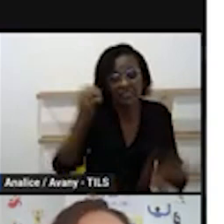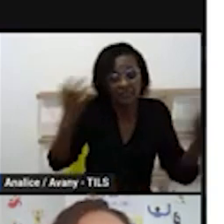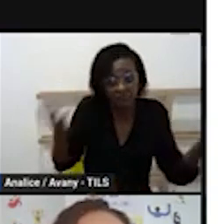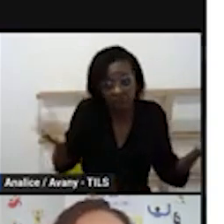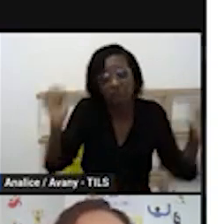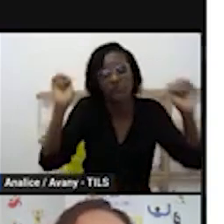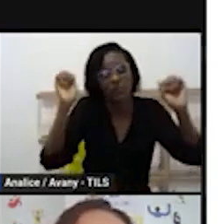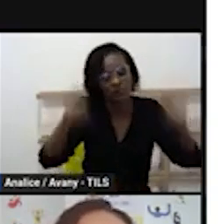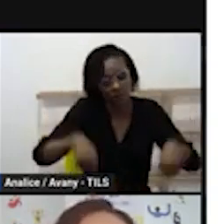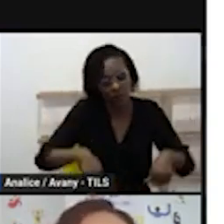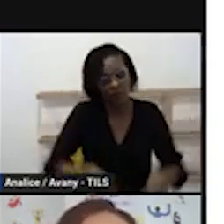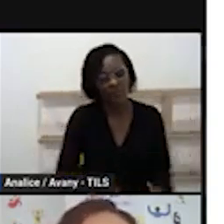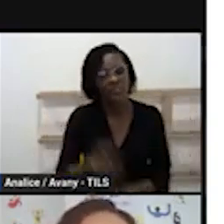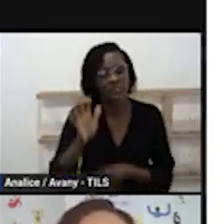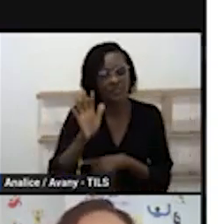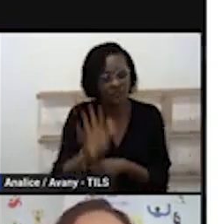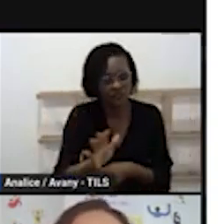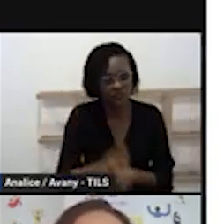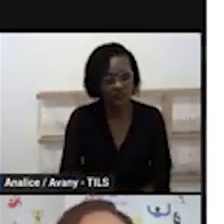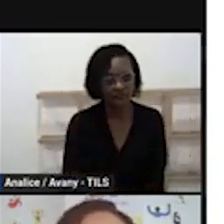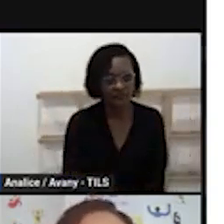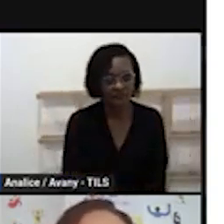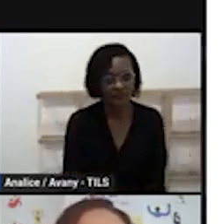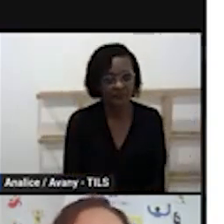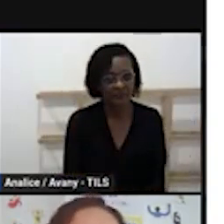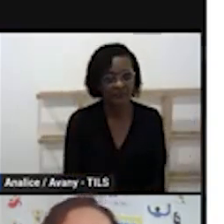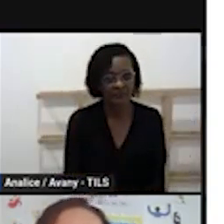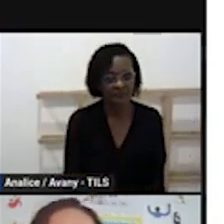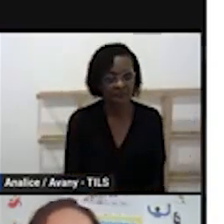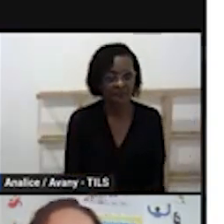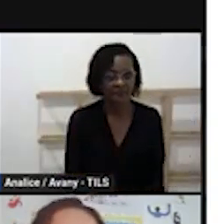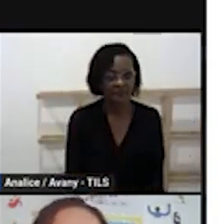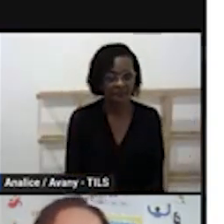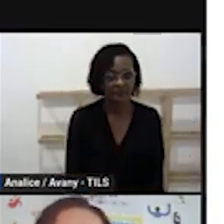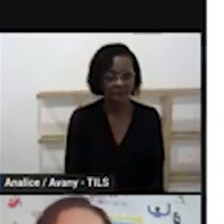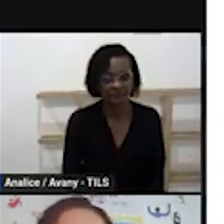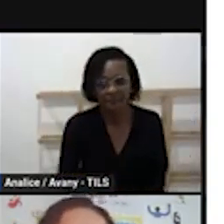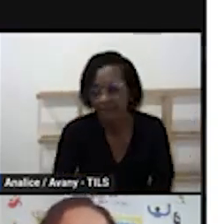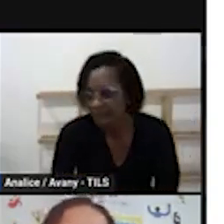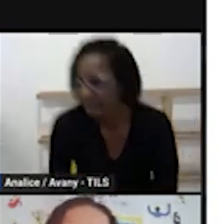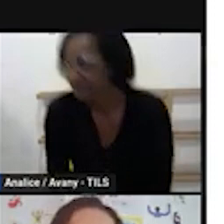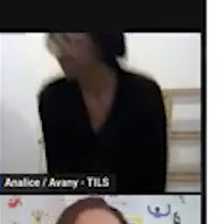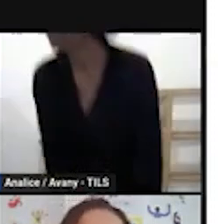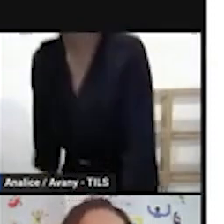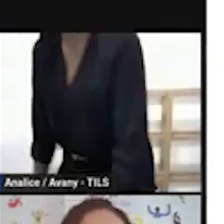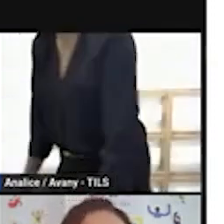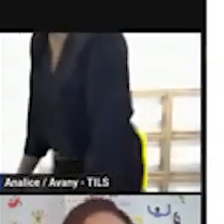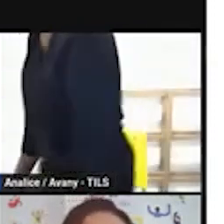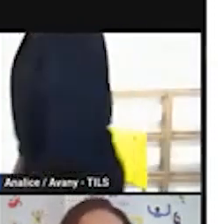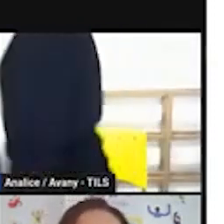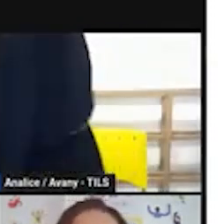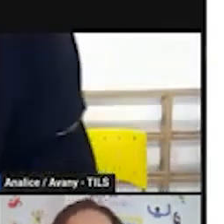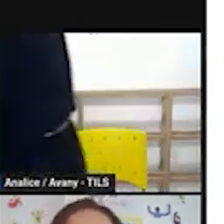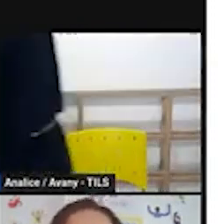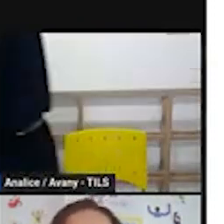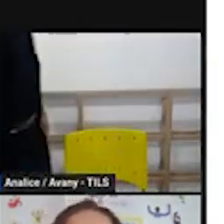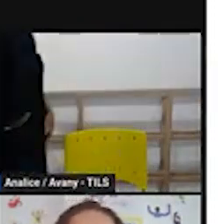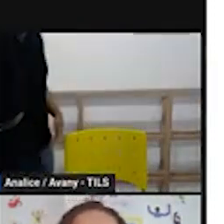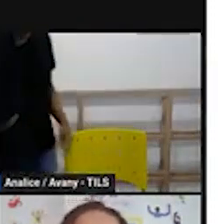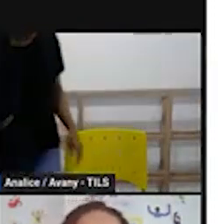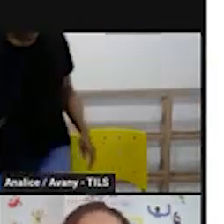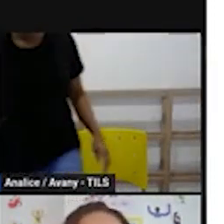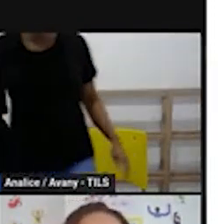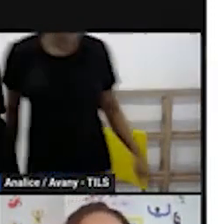momentos que tragam a cultura da comunidade que a escola esteja inserida o caso qual a comunidade da escola esteja inserida é importante que a gente traga também para a escola